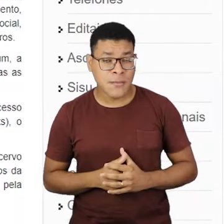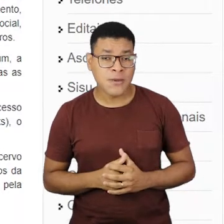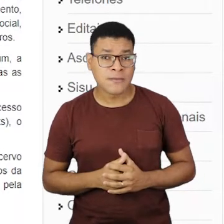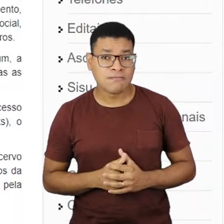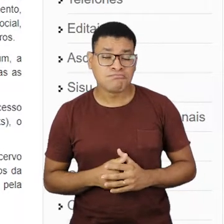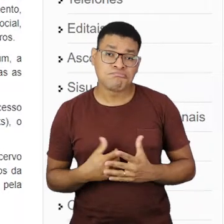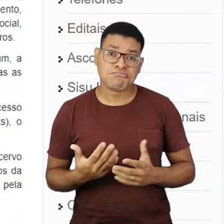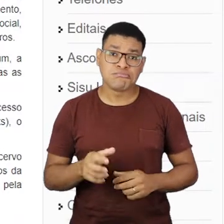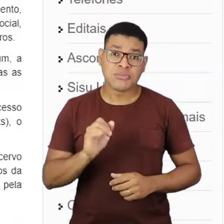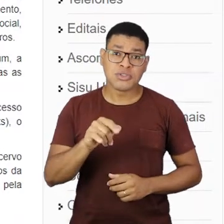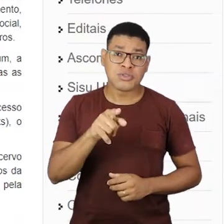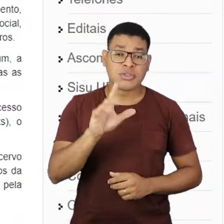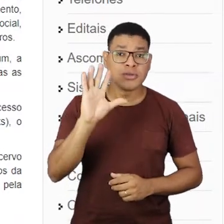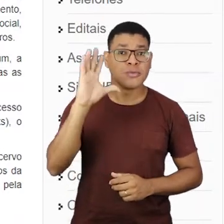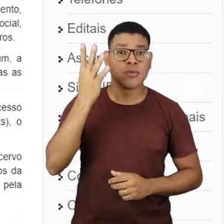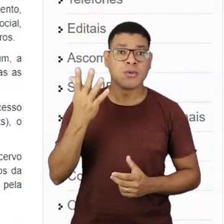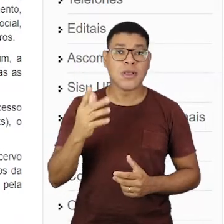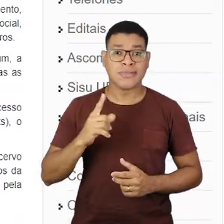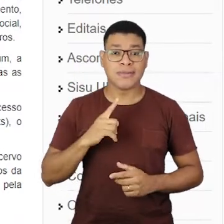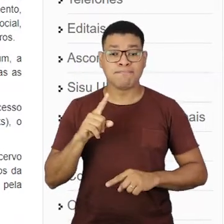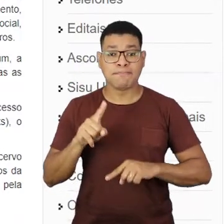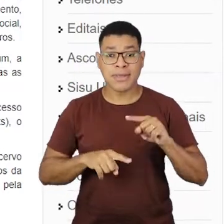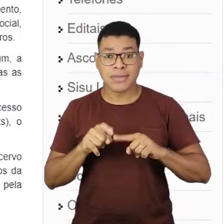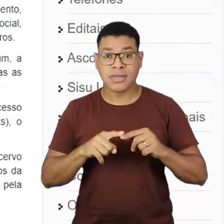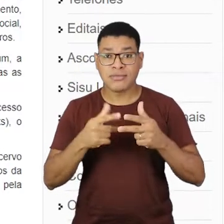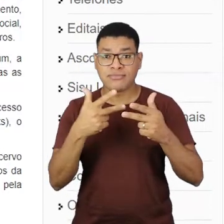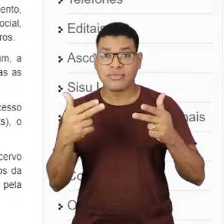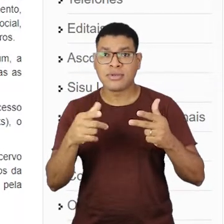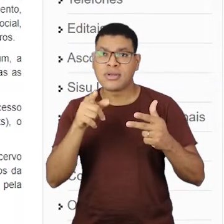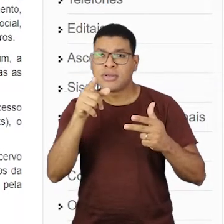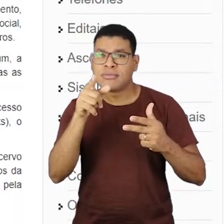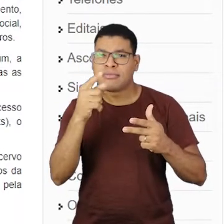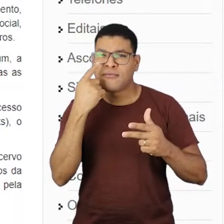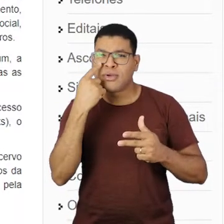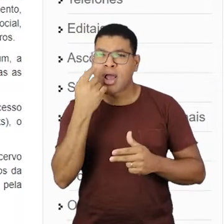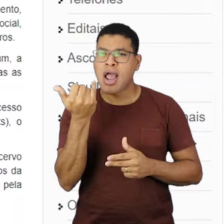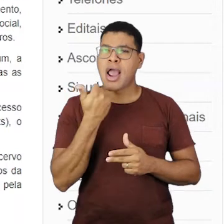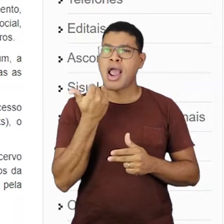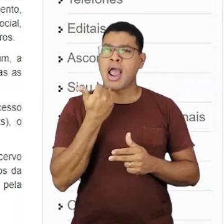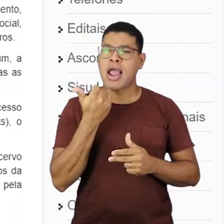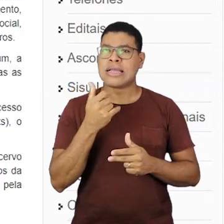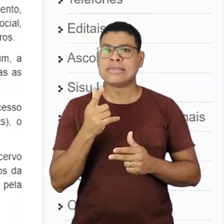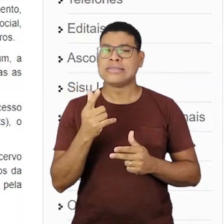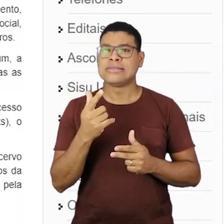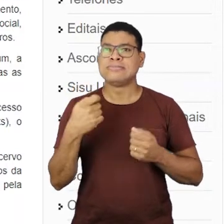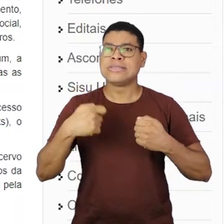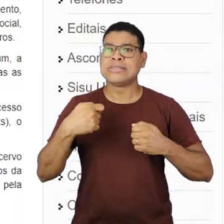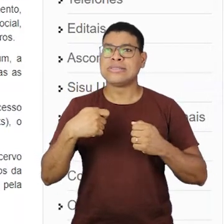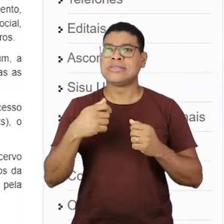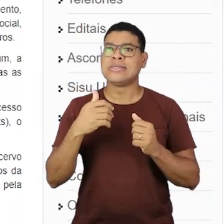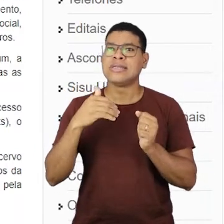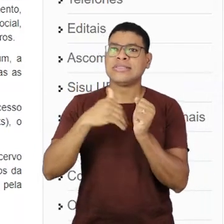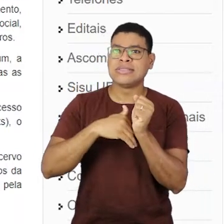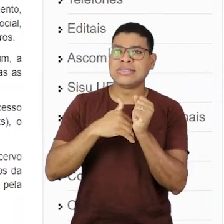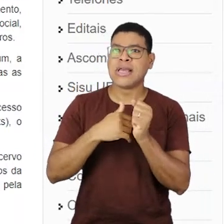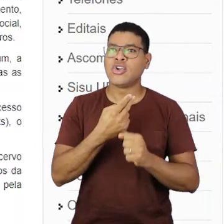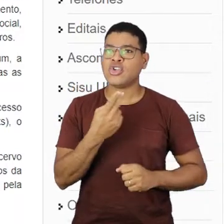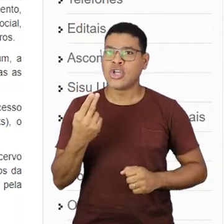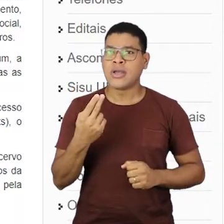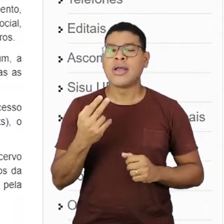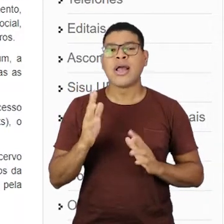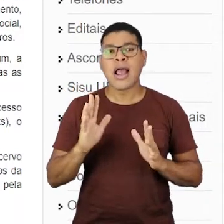bom? Então, caso vocês se deparem com algum material assim e tenham restrição de acessar,